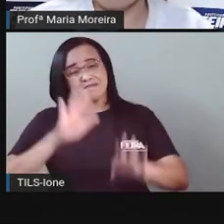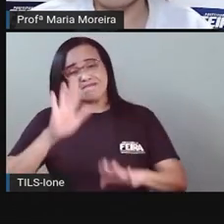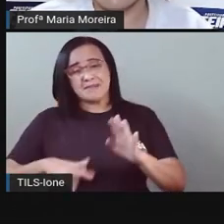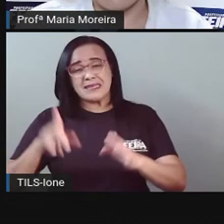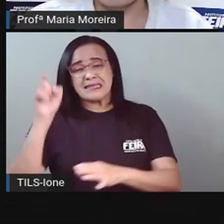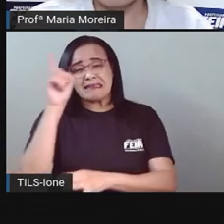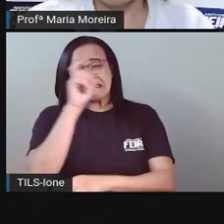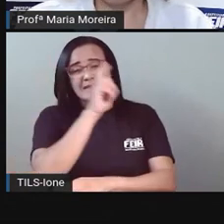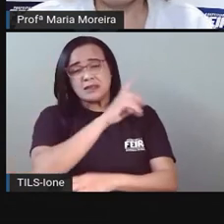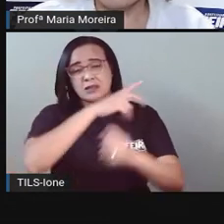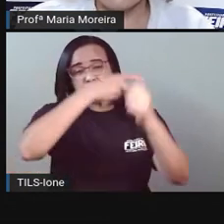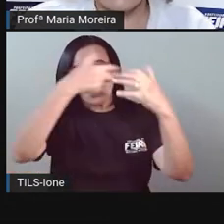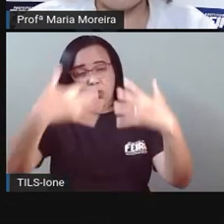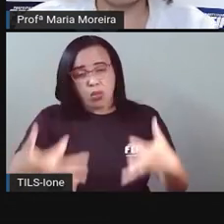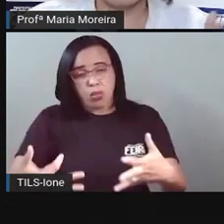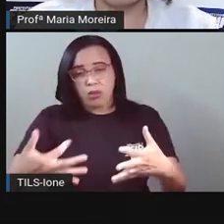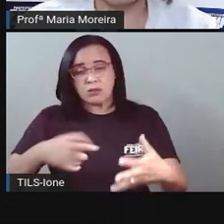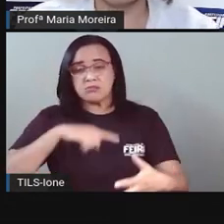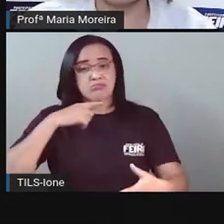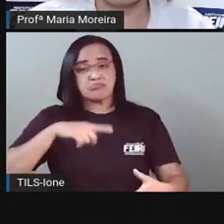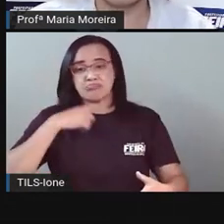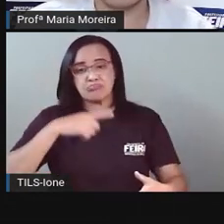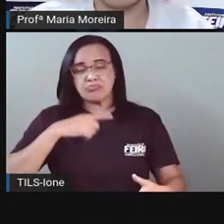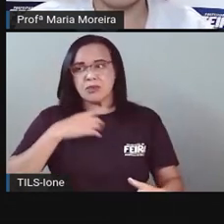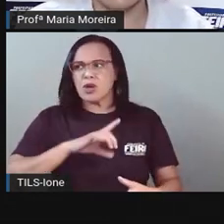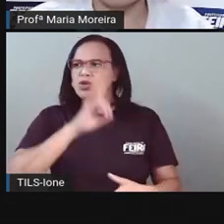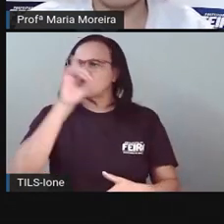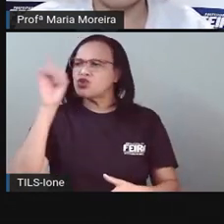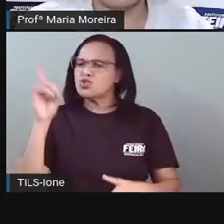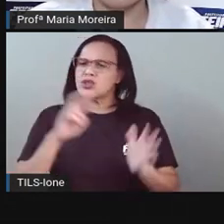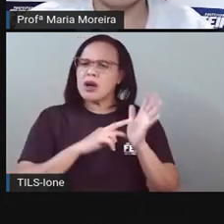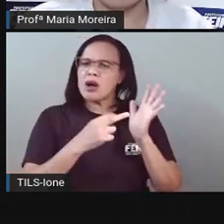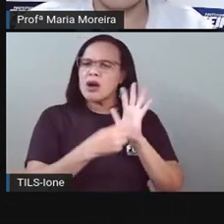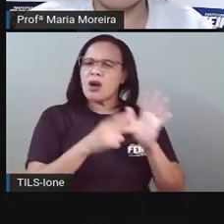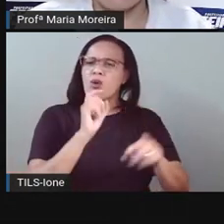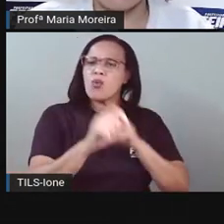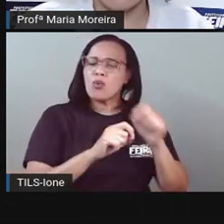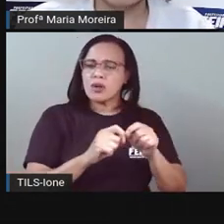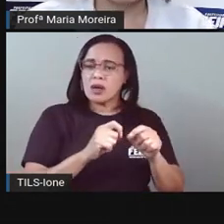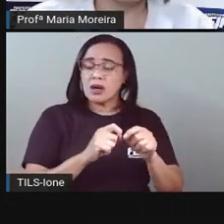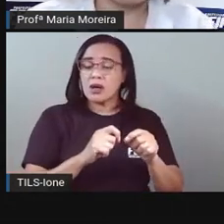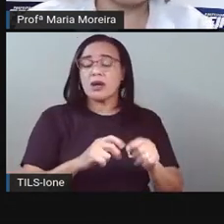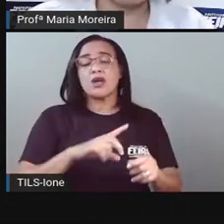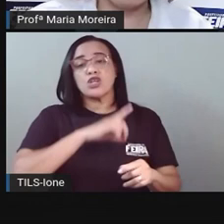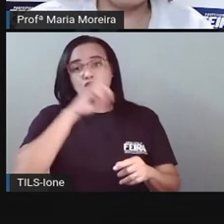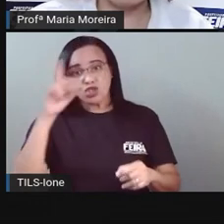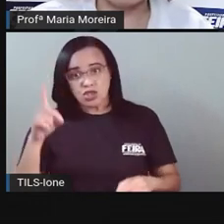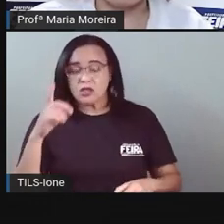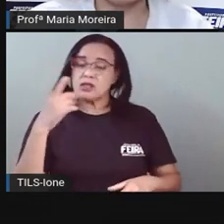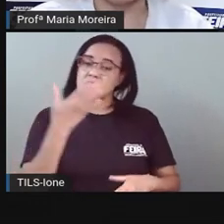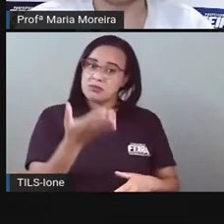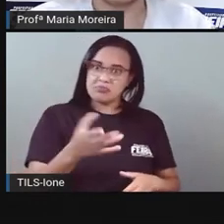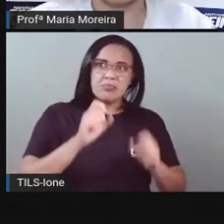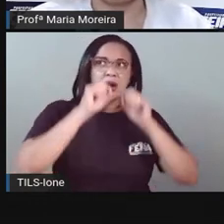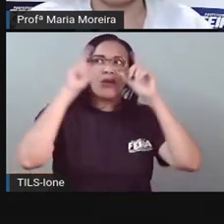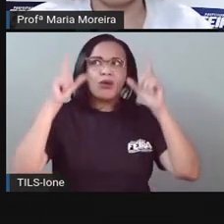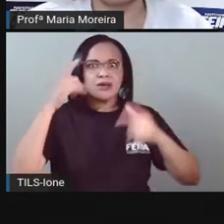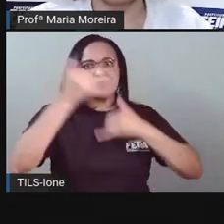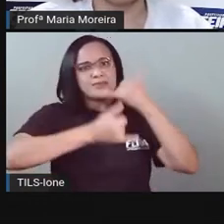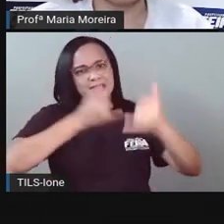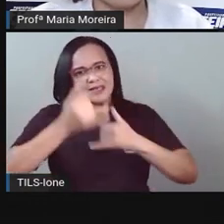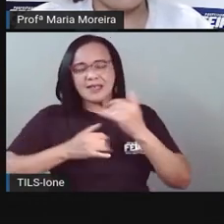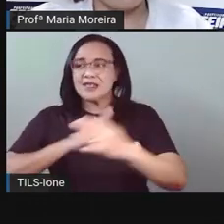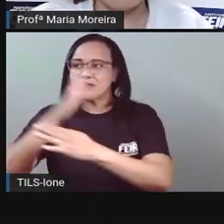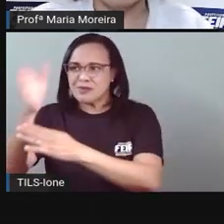Mas vamos lá Um dia é o tempo Que você fica acordado Brincando Vai à escola Faz um monte de coisa Até chegar de